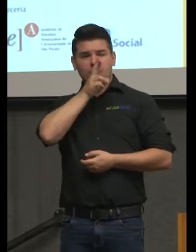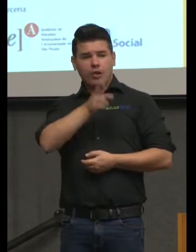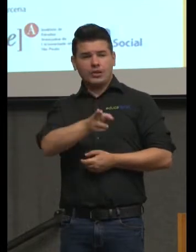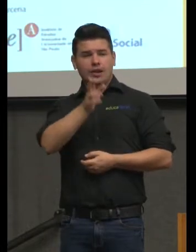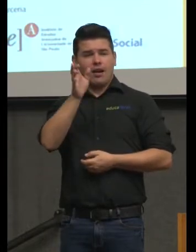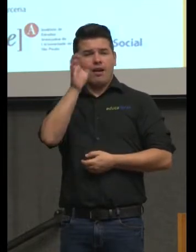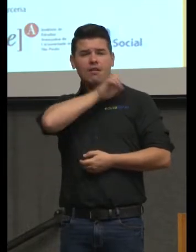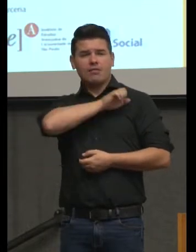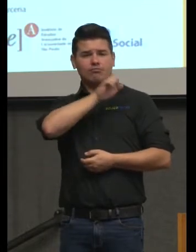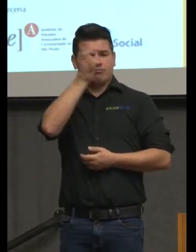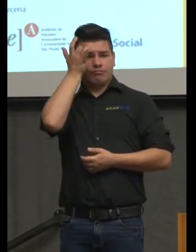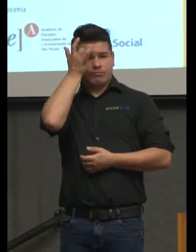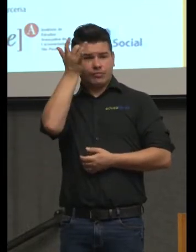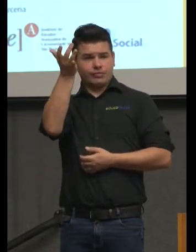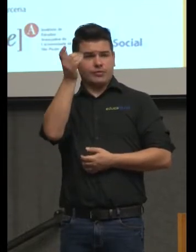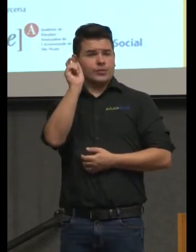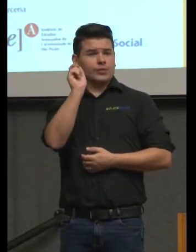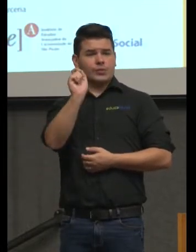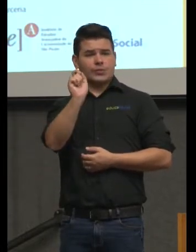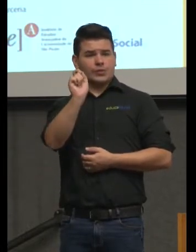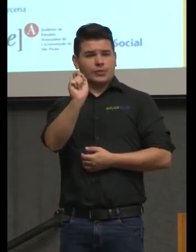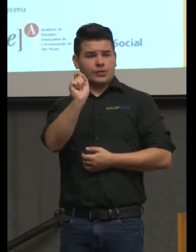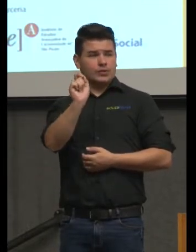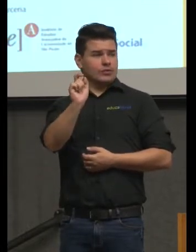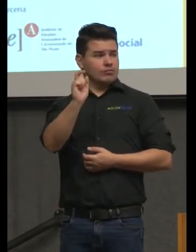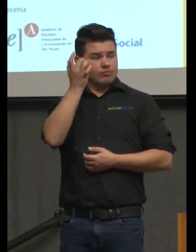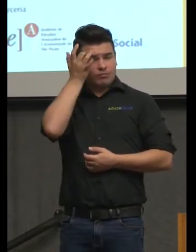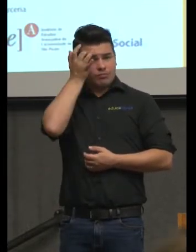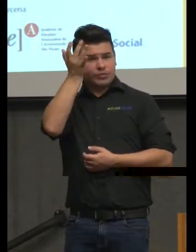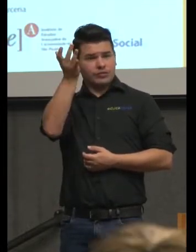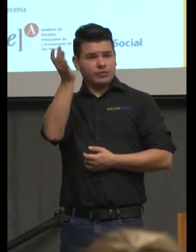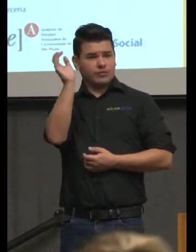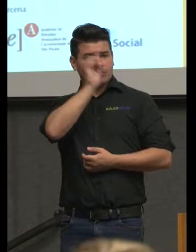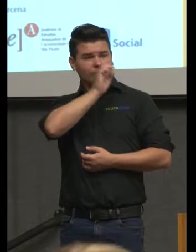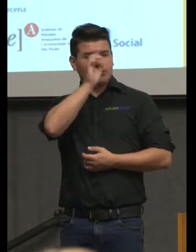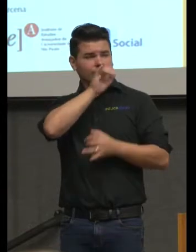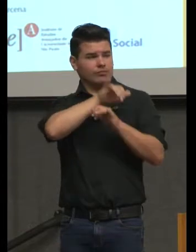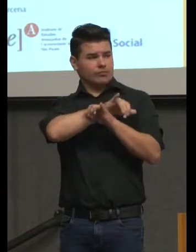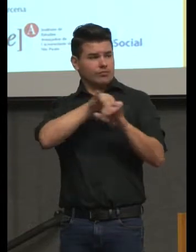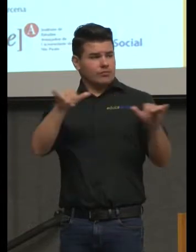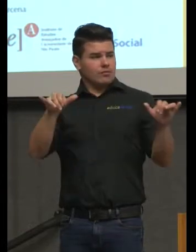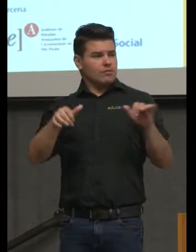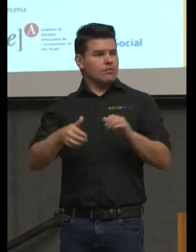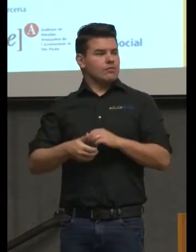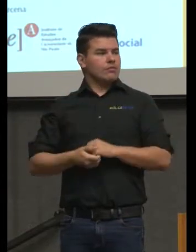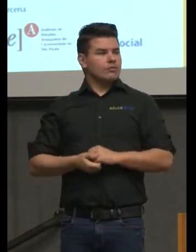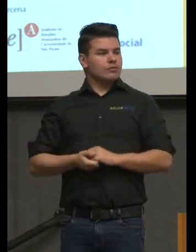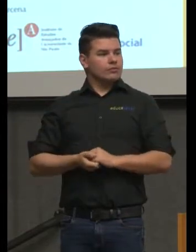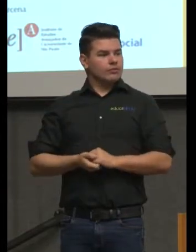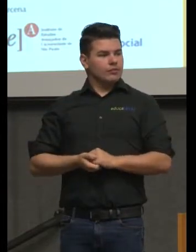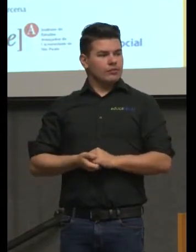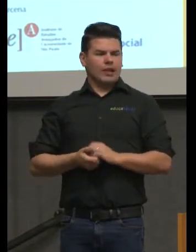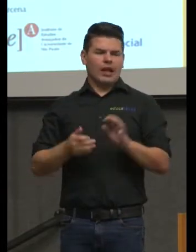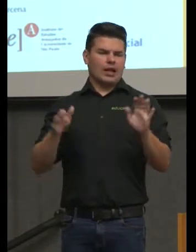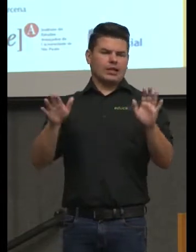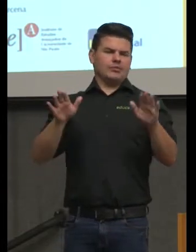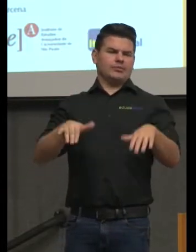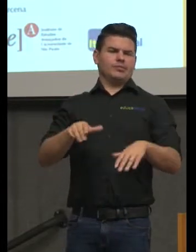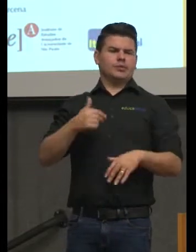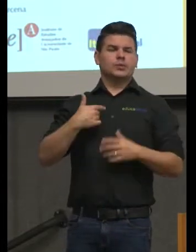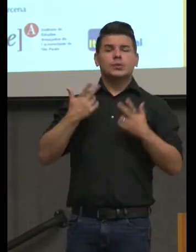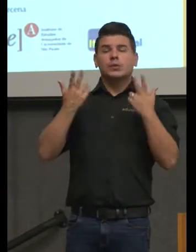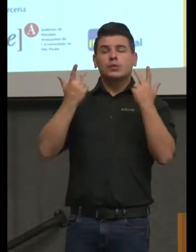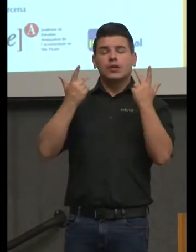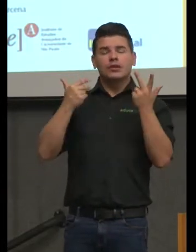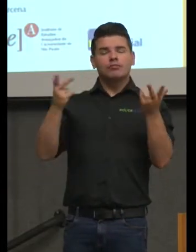raramente. Muito raramente. Você diz, não, mas isso é a